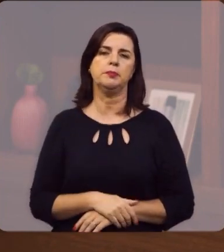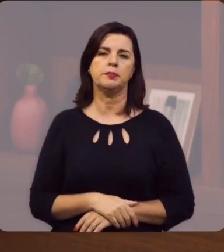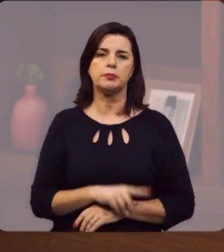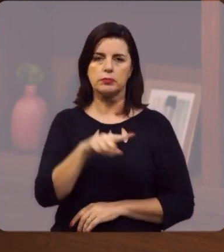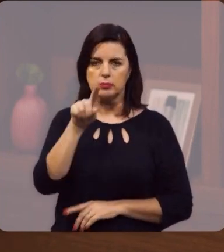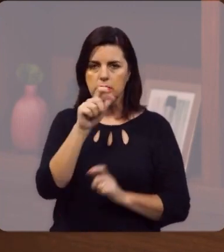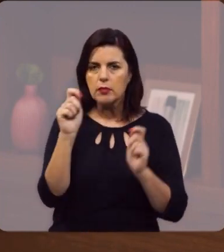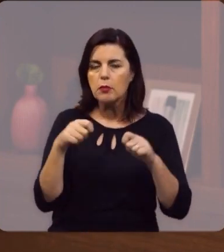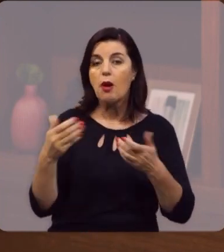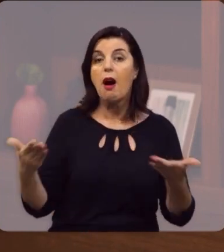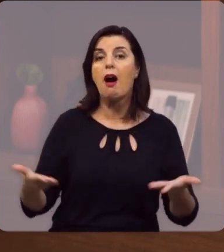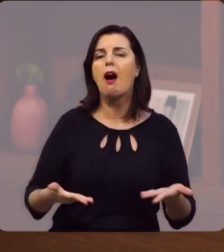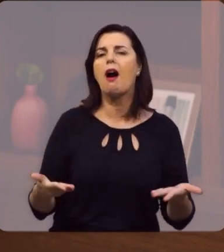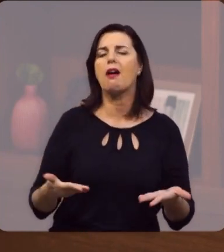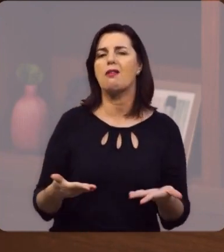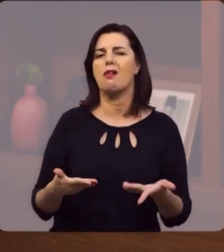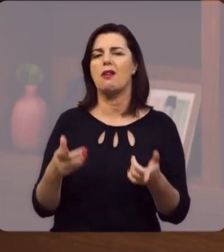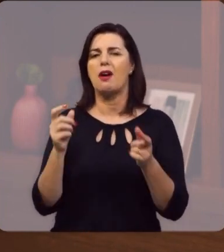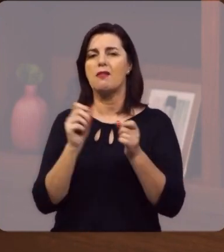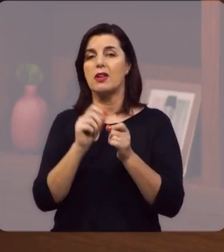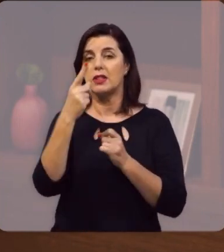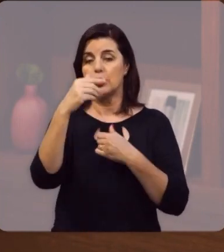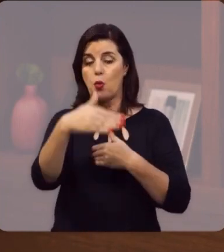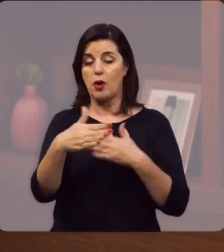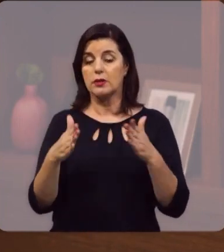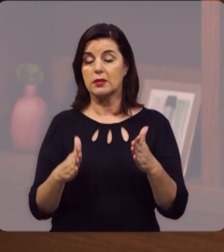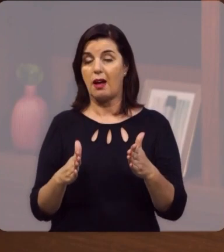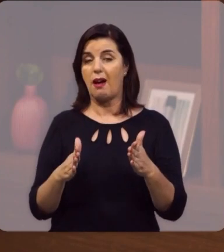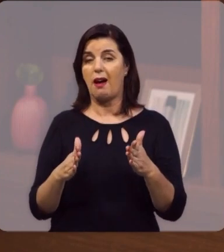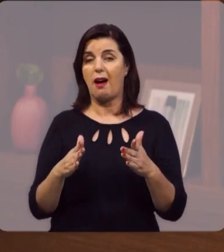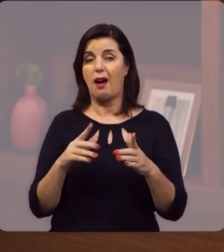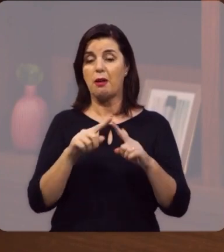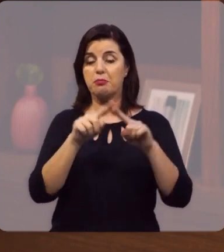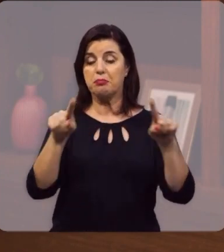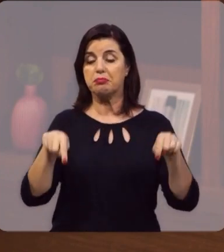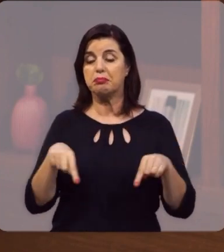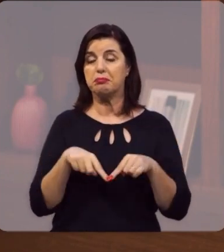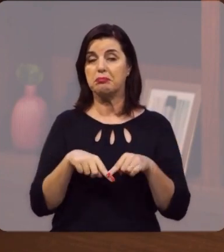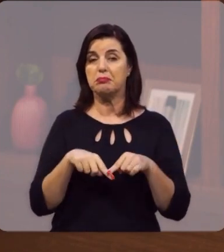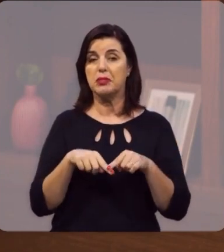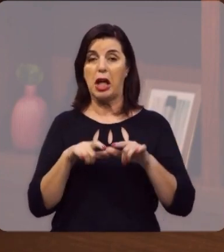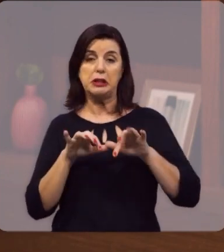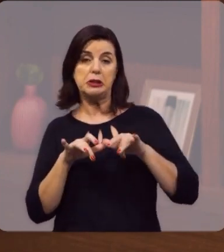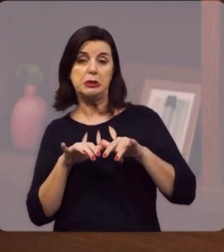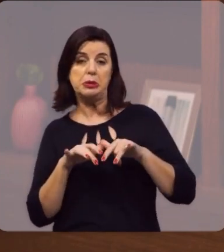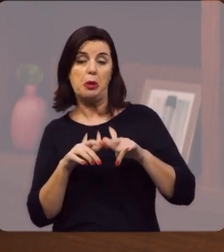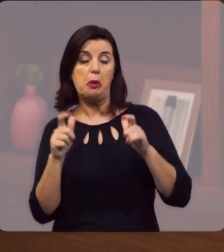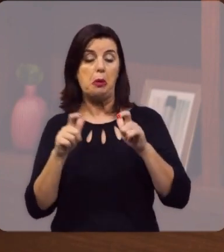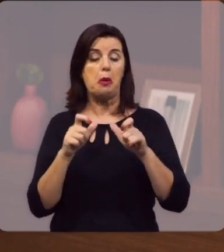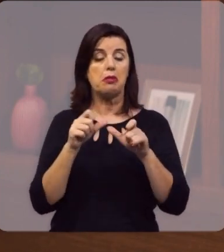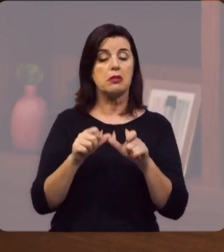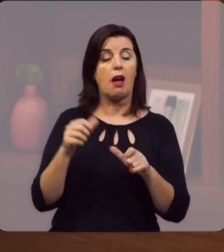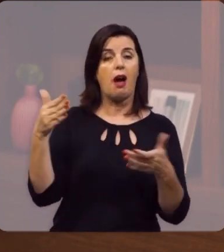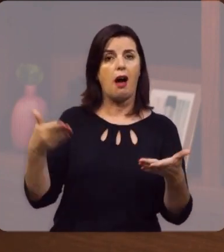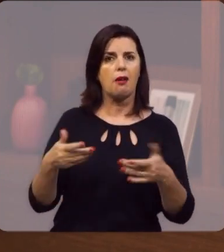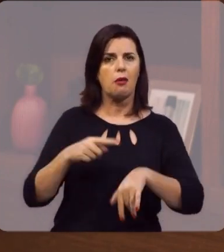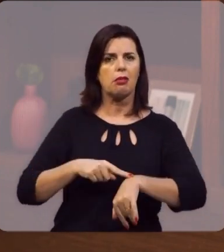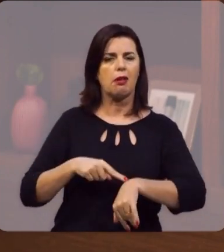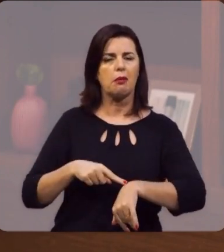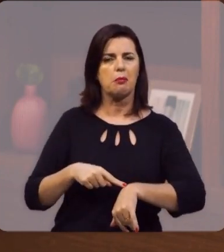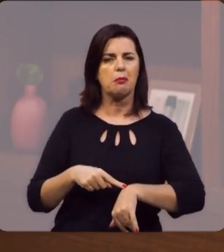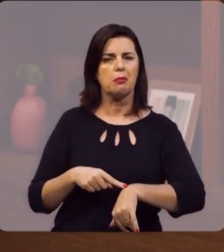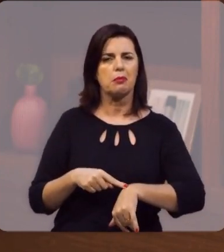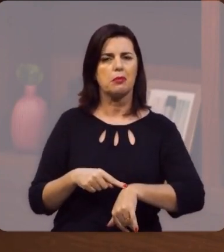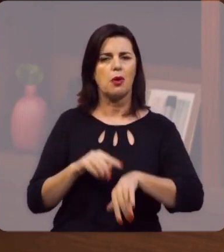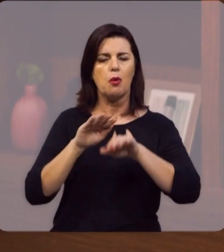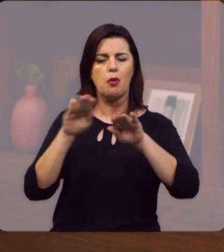vida. E você pode agora, fazer da sua sala, do seu quarto, do seu escritório, de onde você esteja, nesse